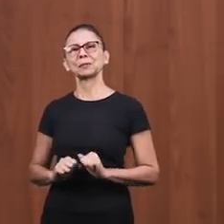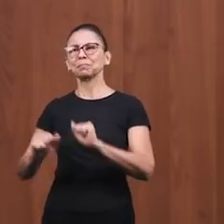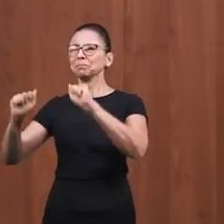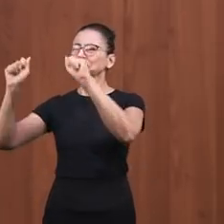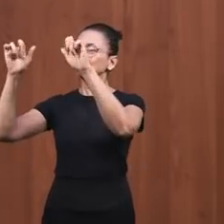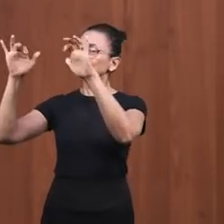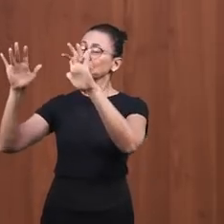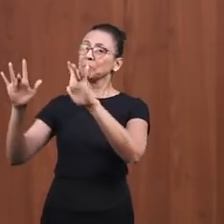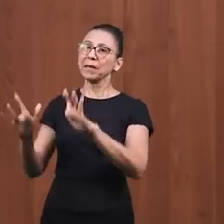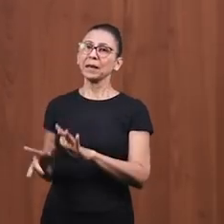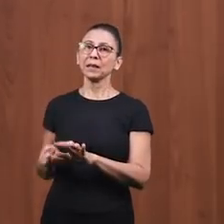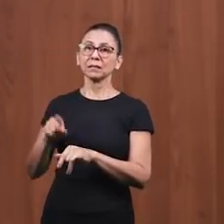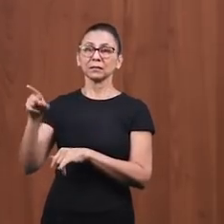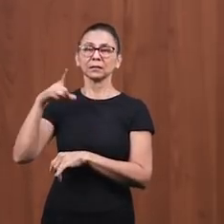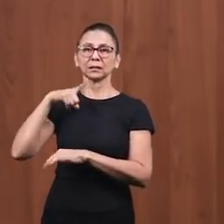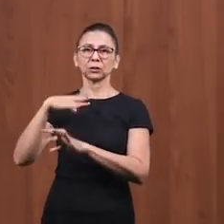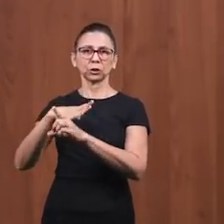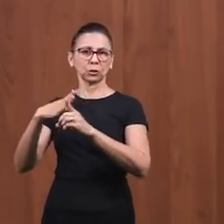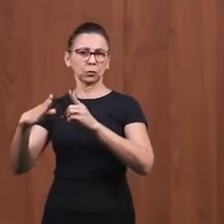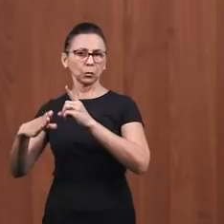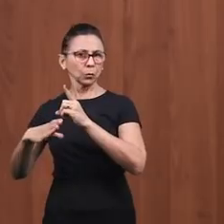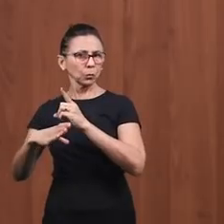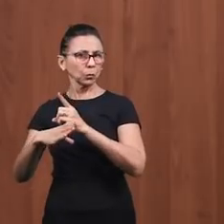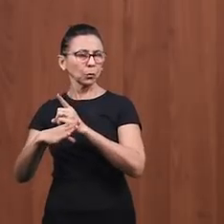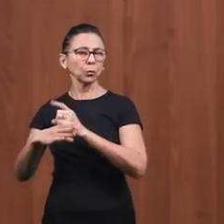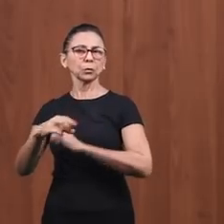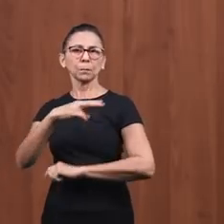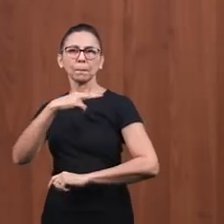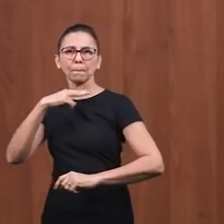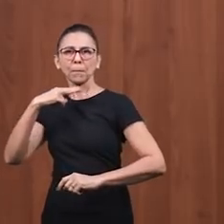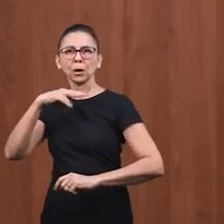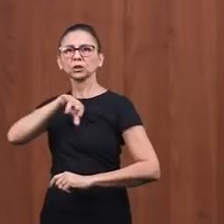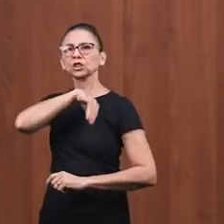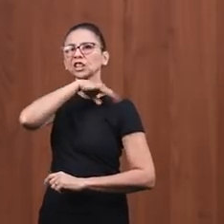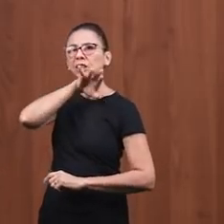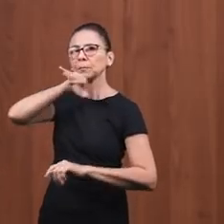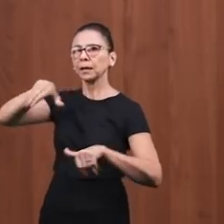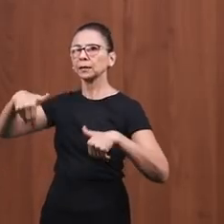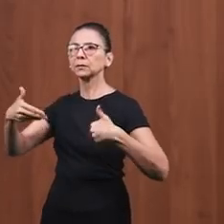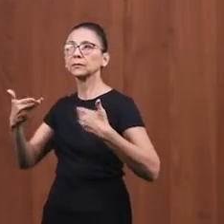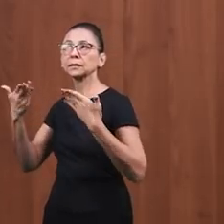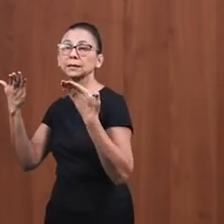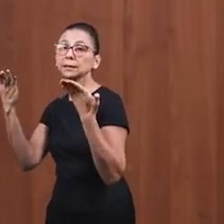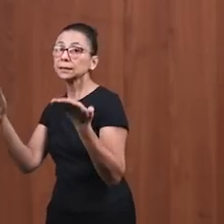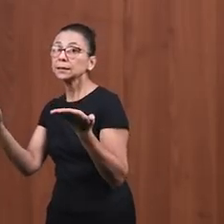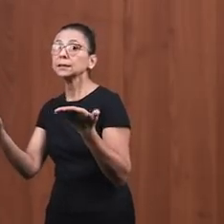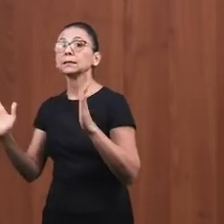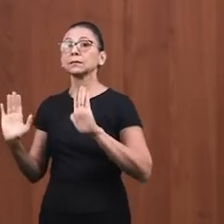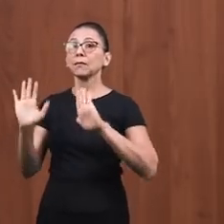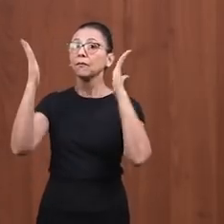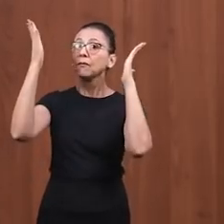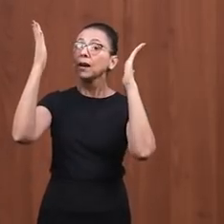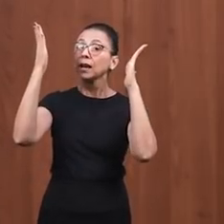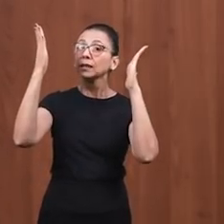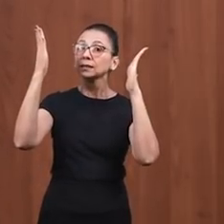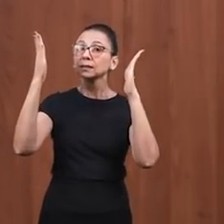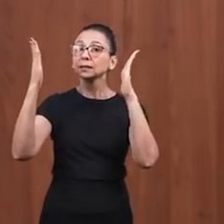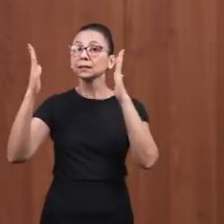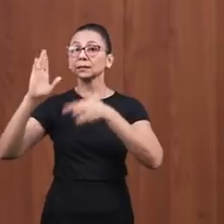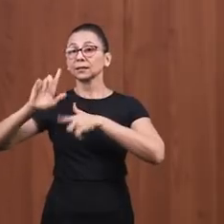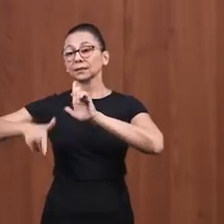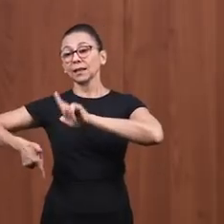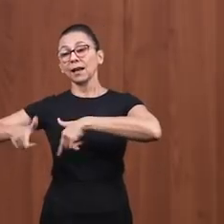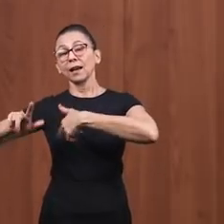da bênção. Era onde os cultos eram feitos, onde os sacrifícios eram oferecidos ao Senhor, as festas de Israel.